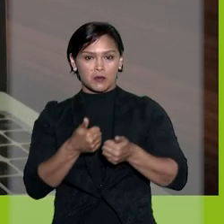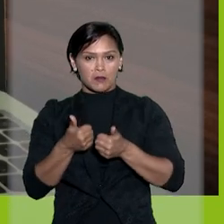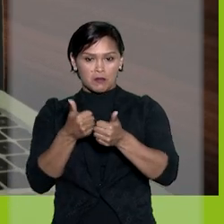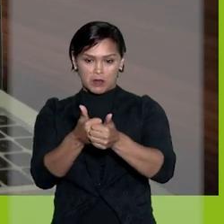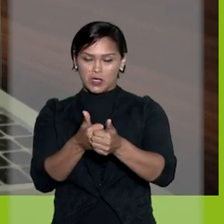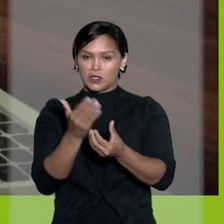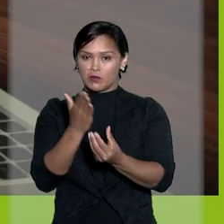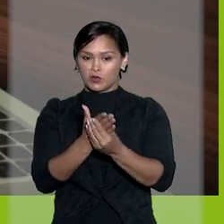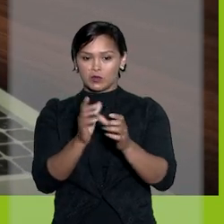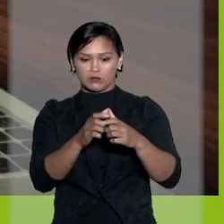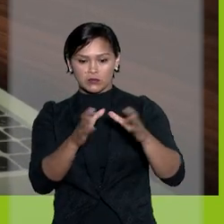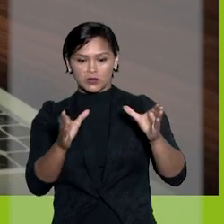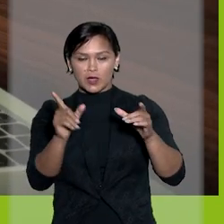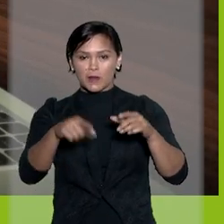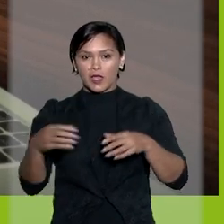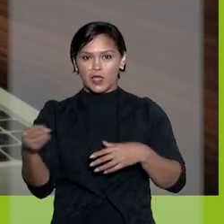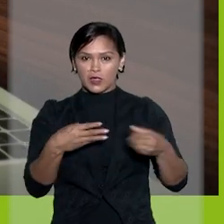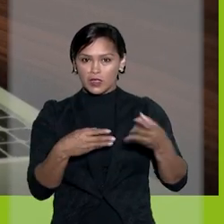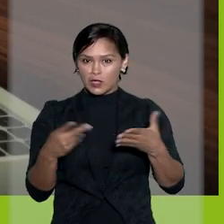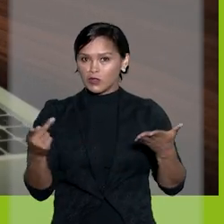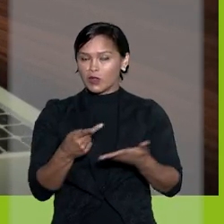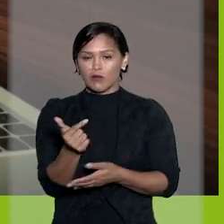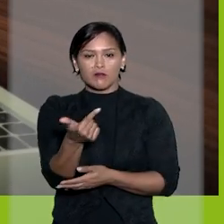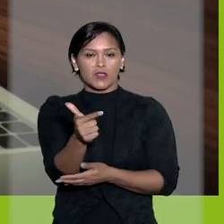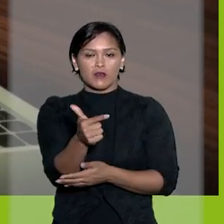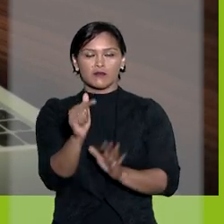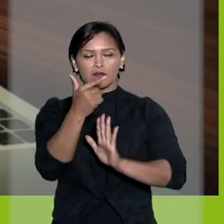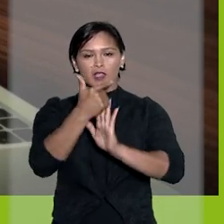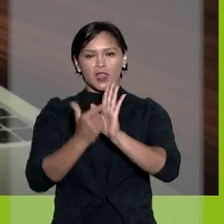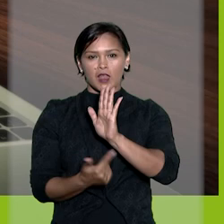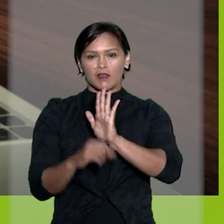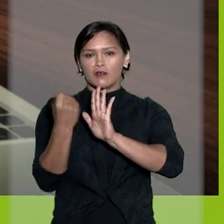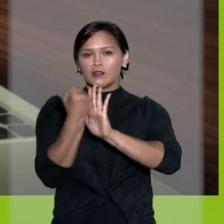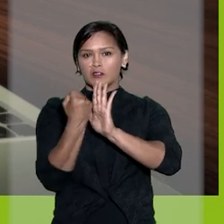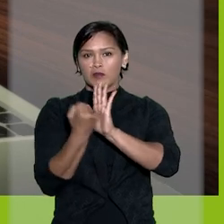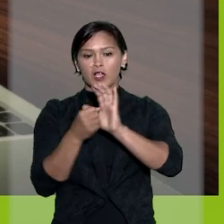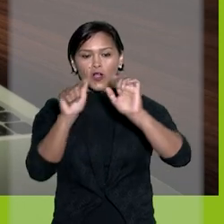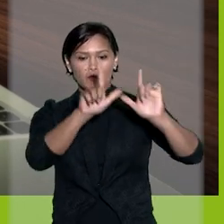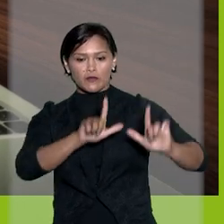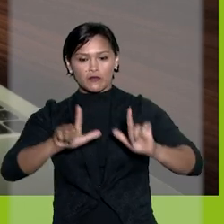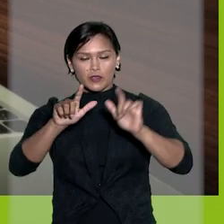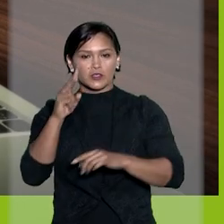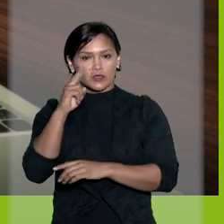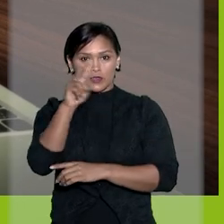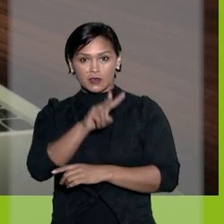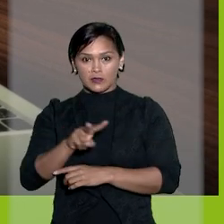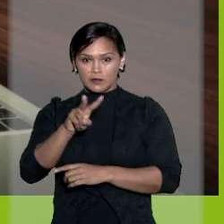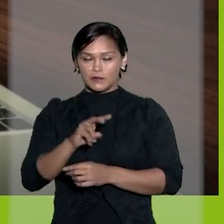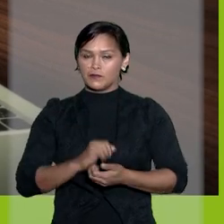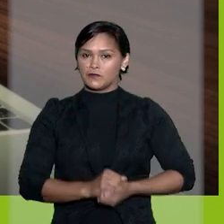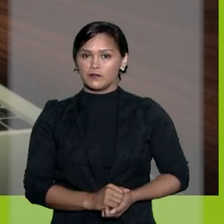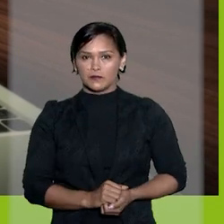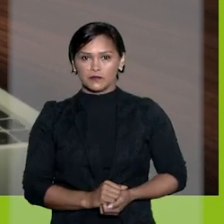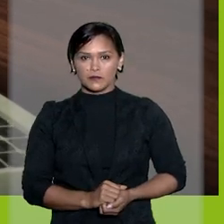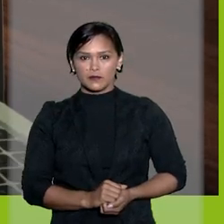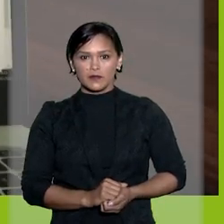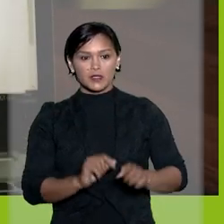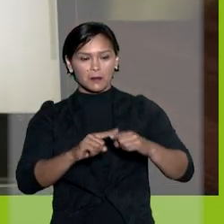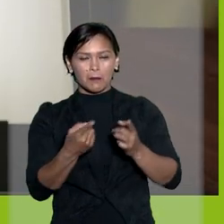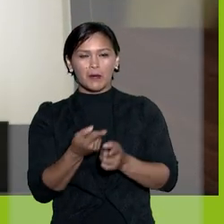opção Manter o processo aberto na unidade atual não estarão na lista de marcadores visualizada.